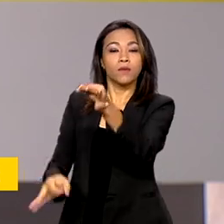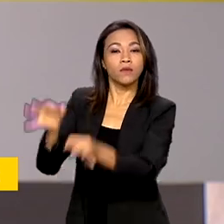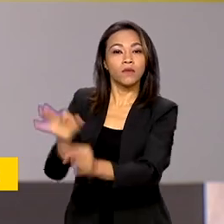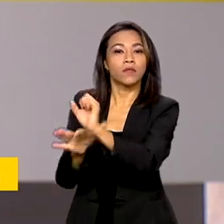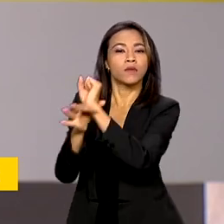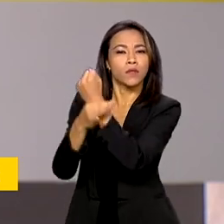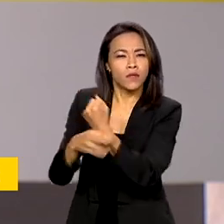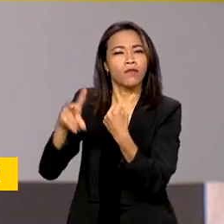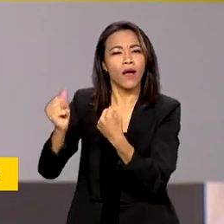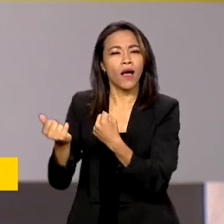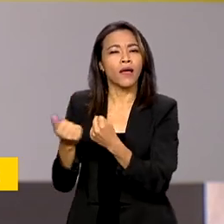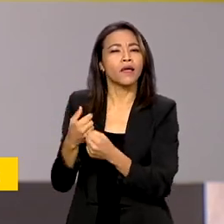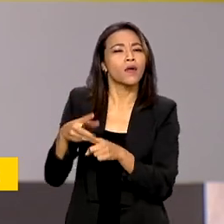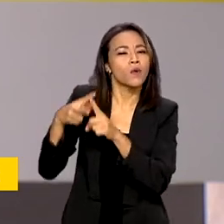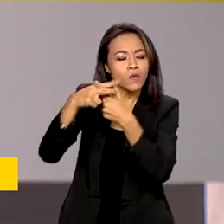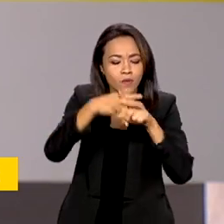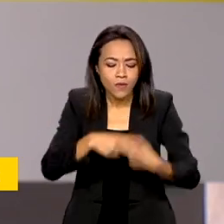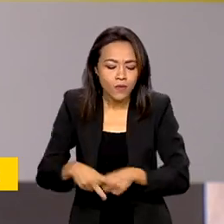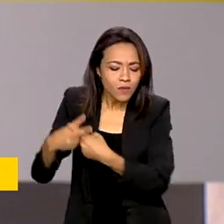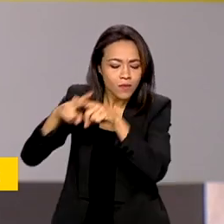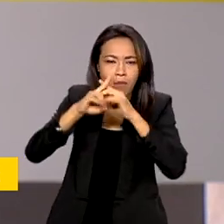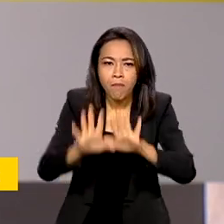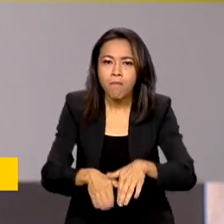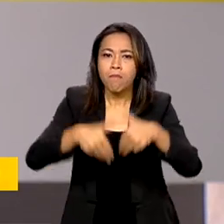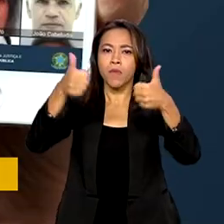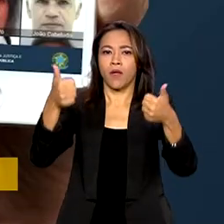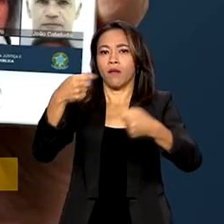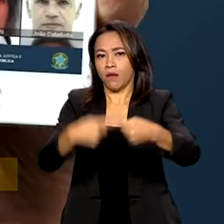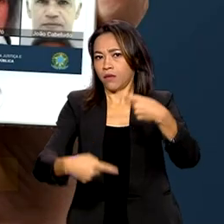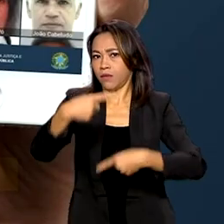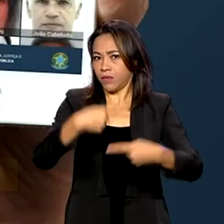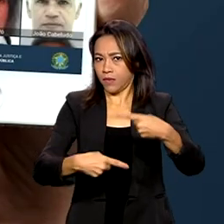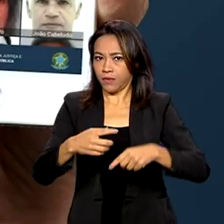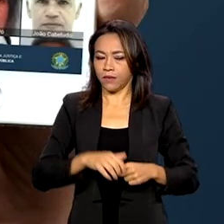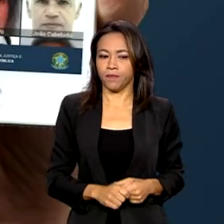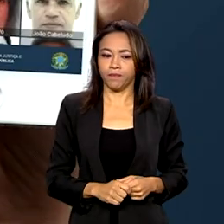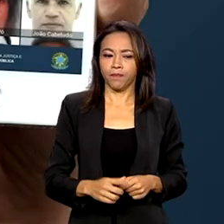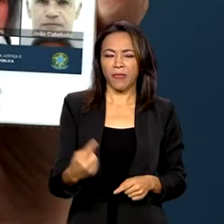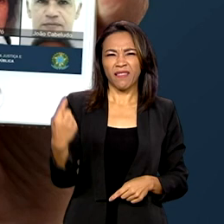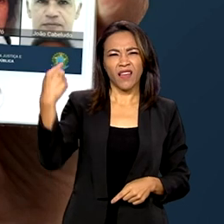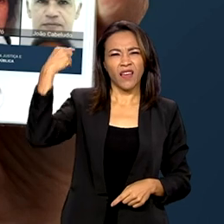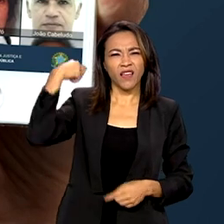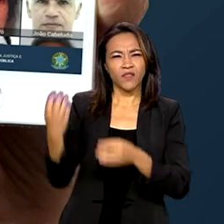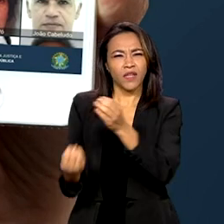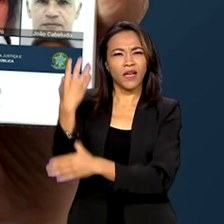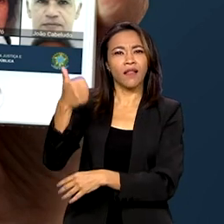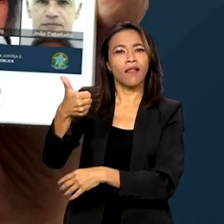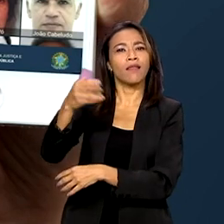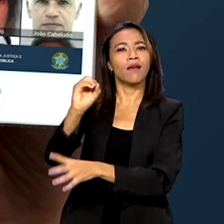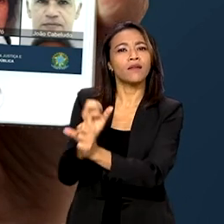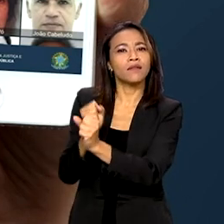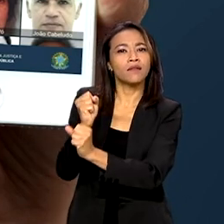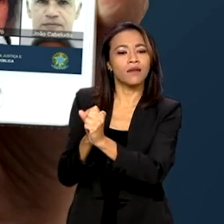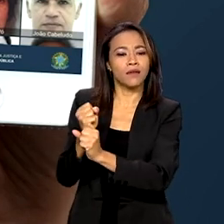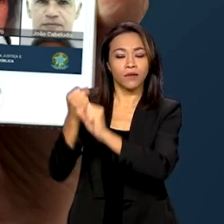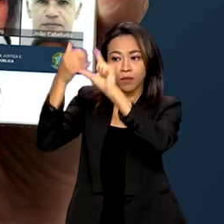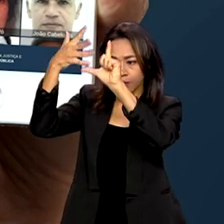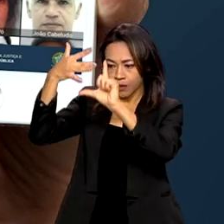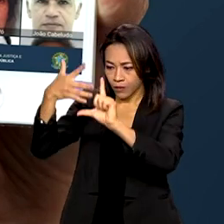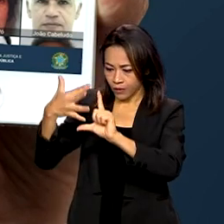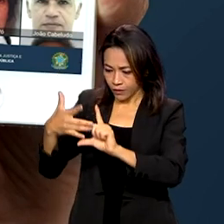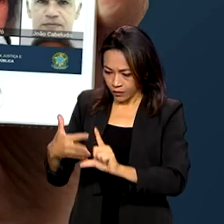a aprimorar a formulação das políticas públicas. Desde que foi criada há 10 anos, a Plataforma de